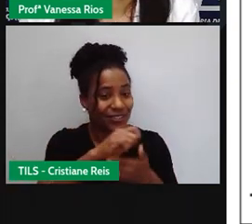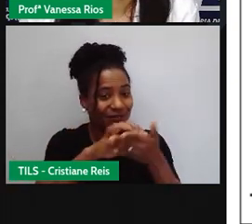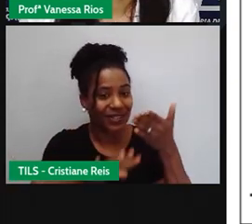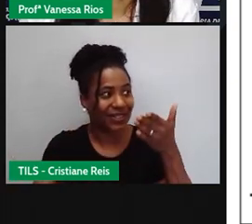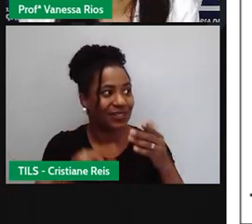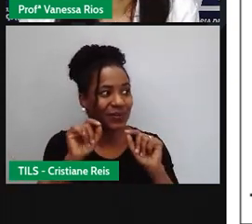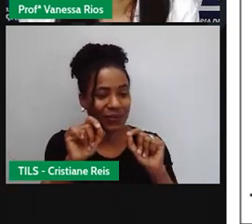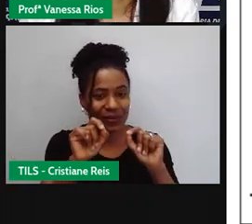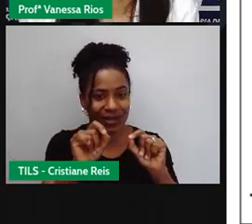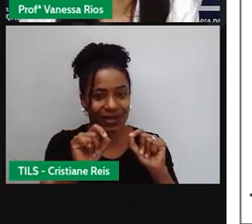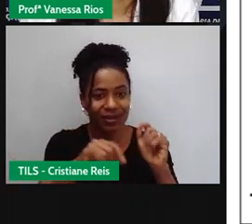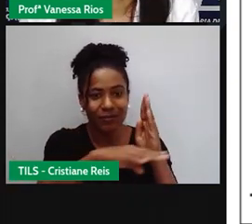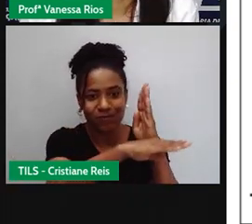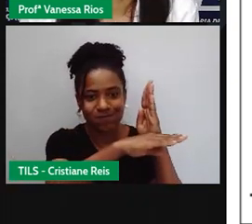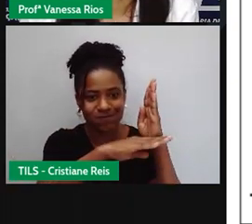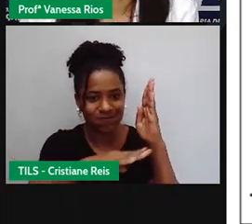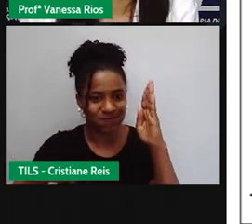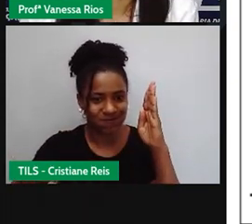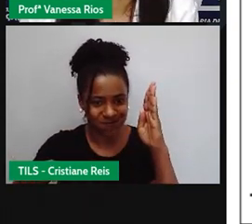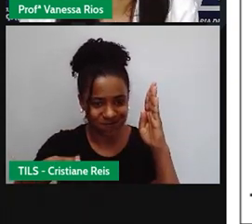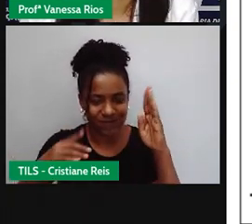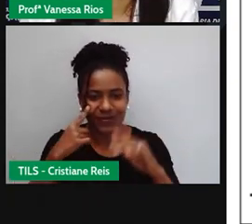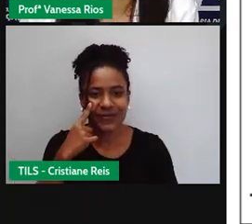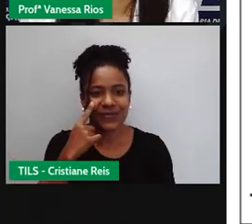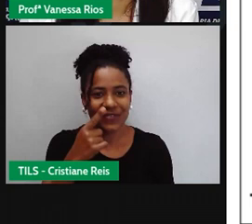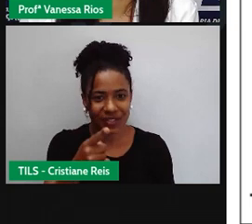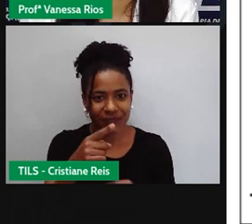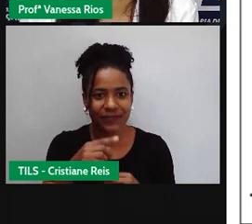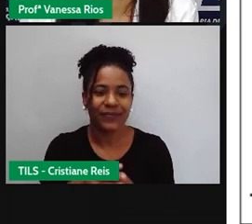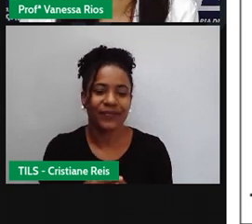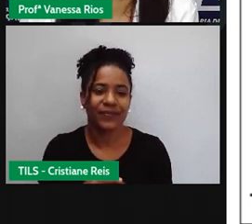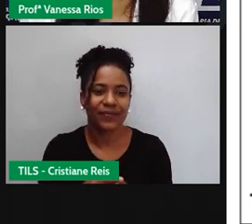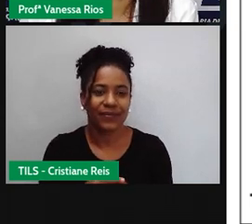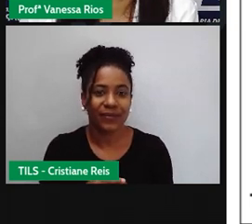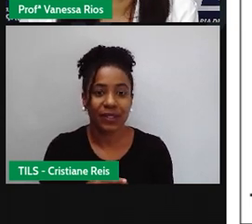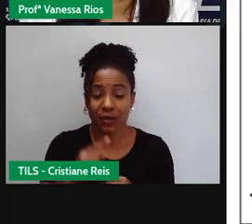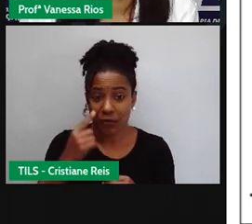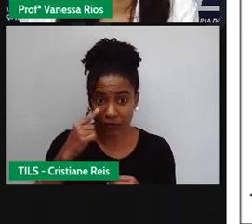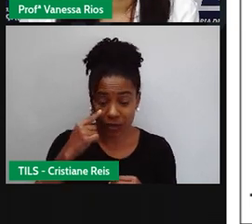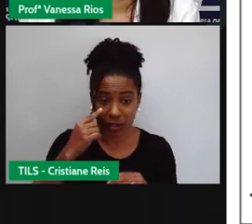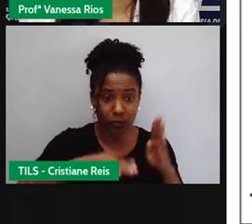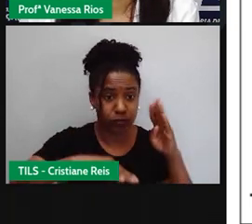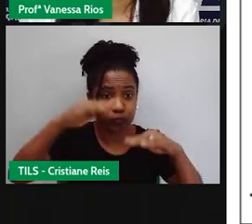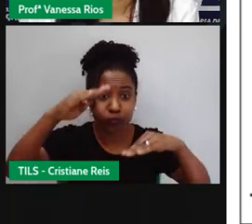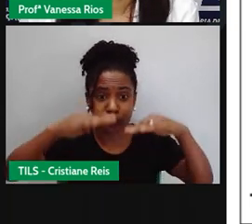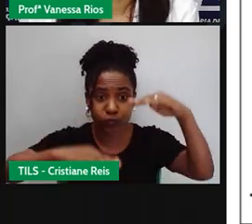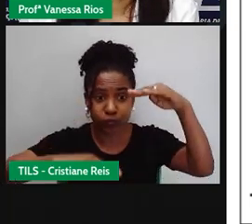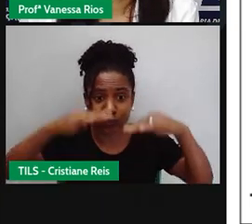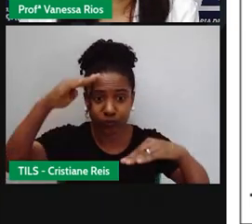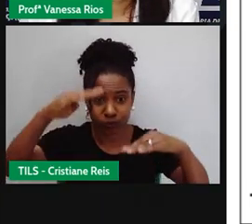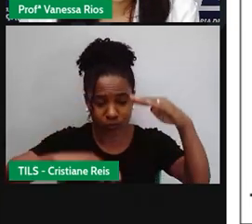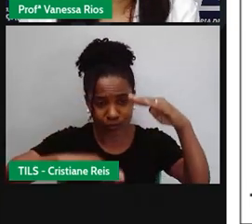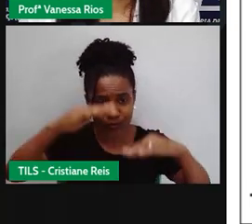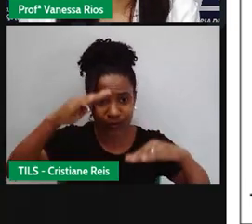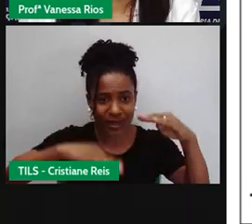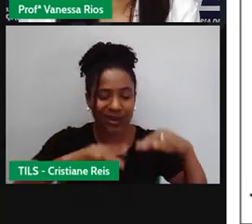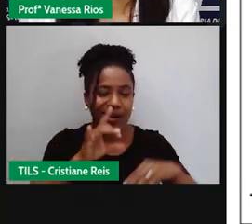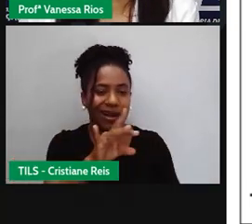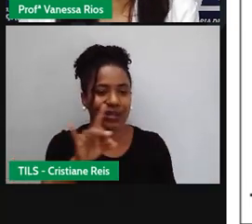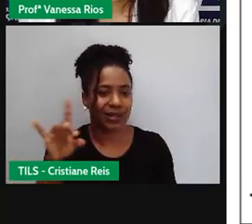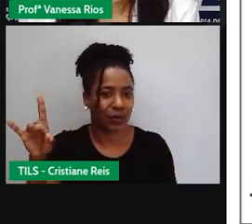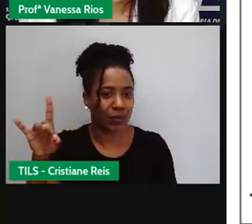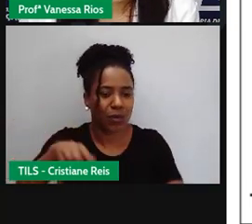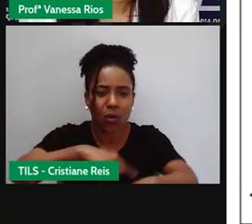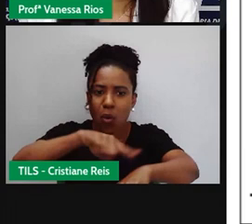colunas. E aí, esse gráfico está relacionado ao consumo em quilowatres em